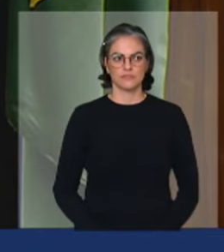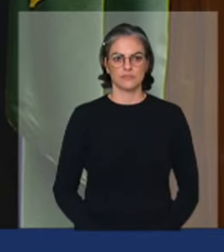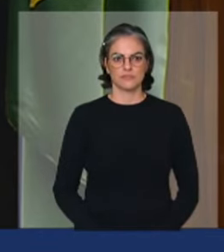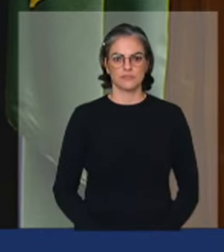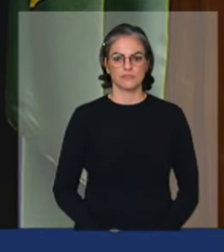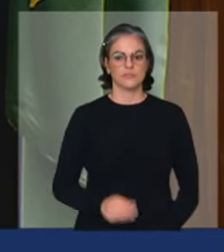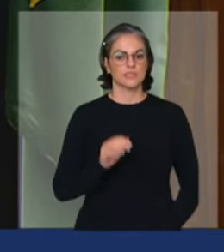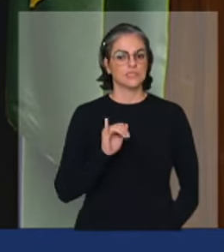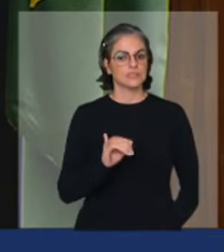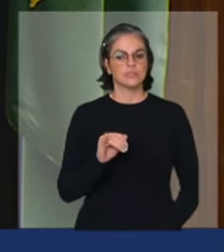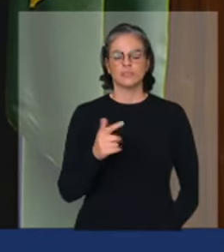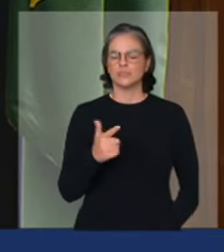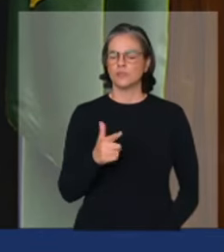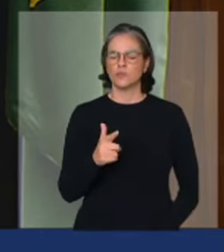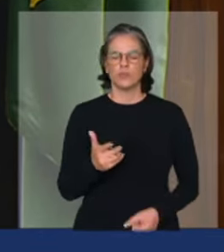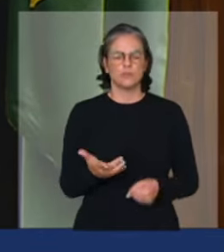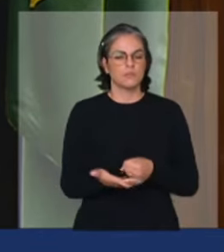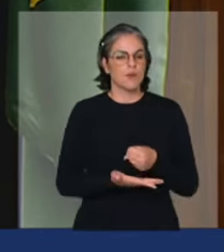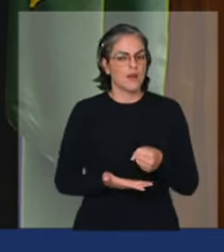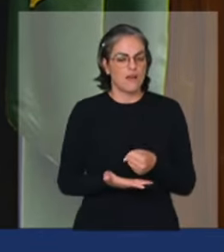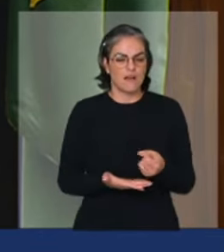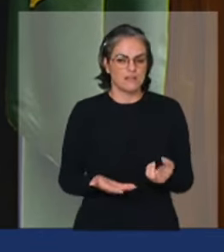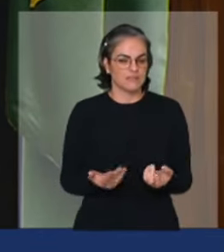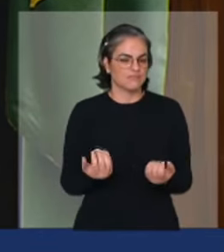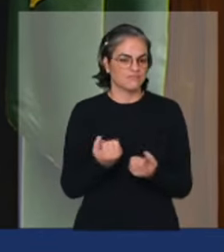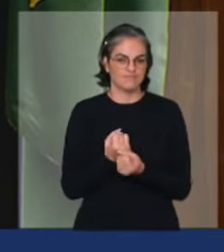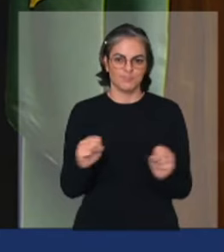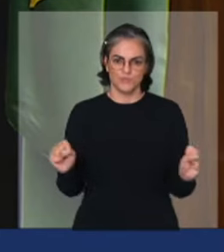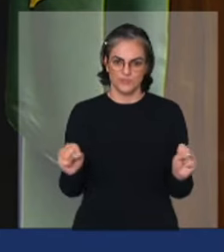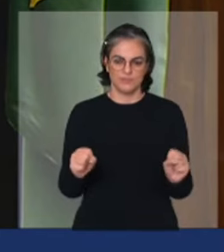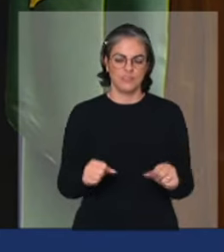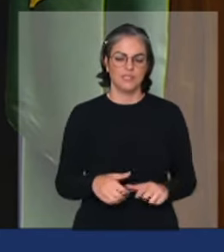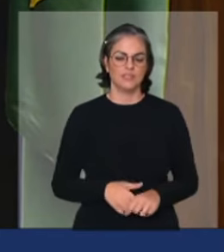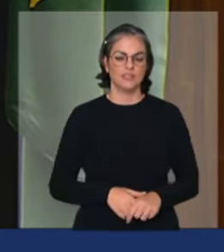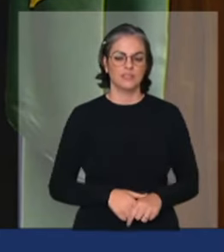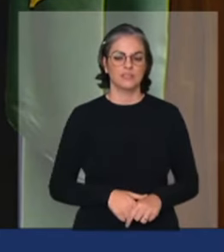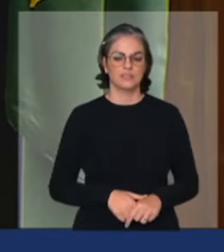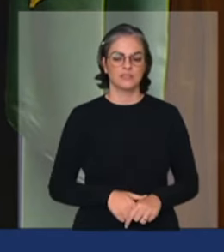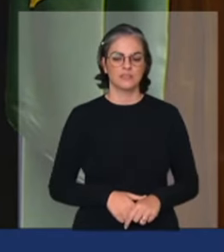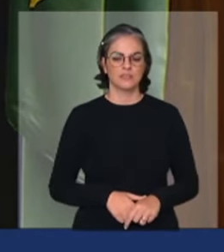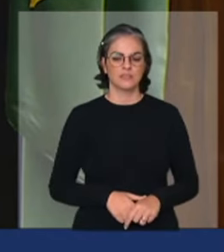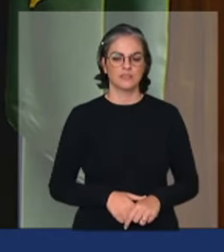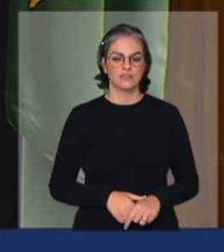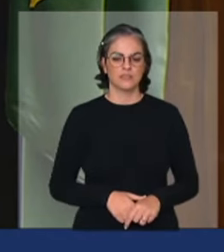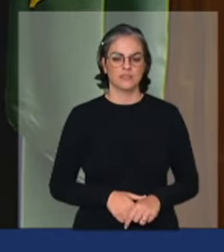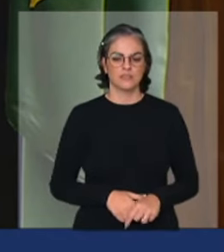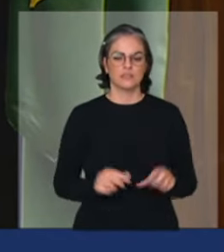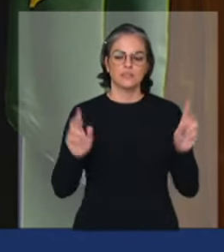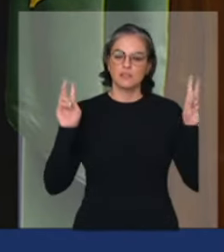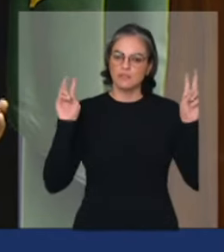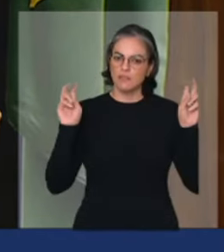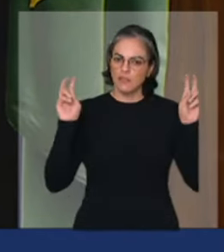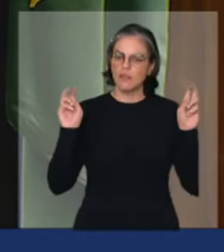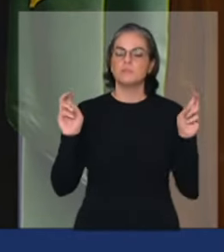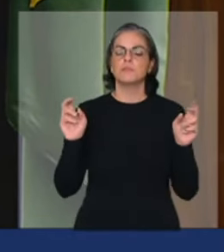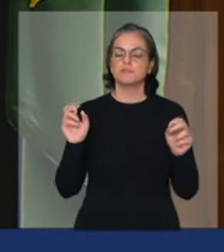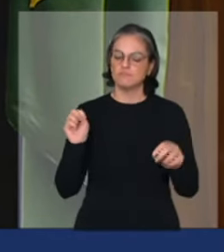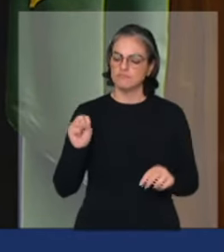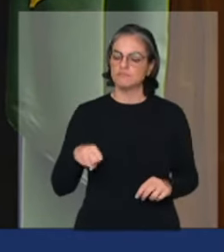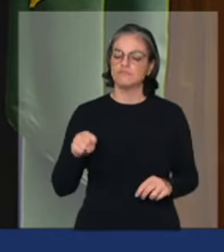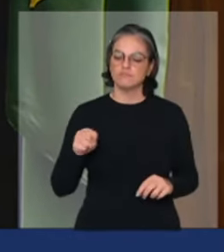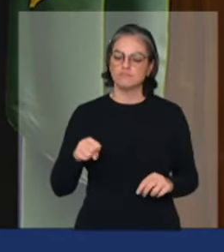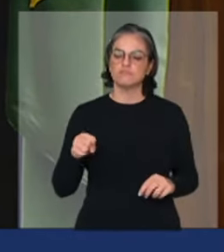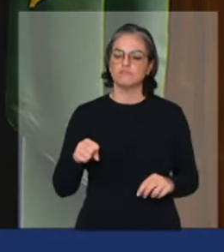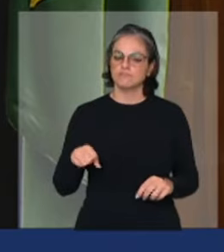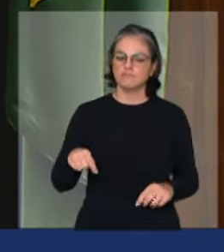orgânica a pauta está posta na abertura o deputado Heitor elencou aqui um conjunto